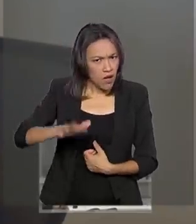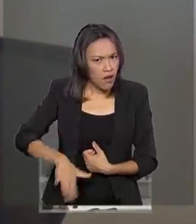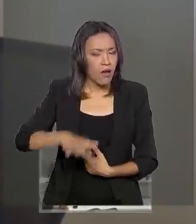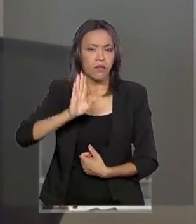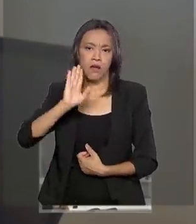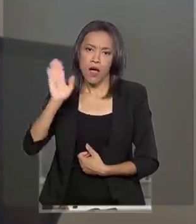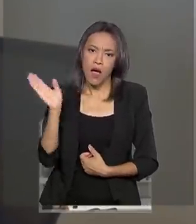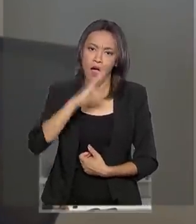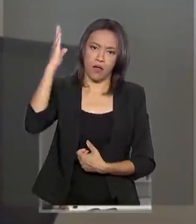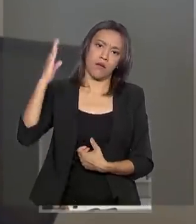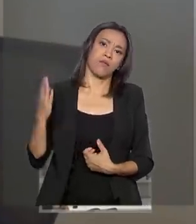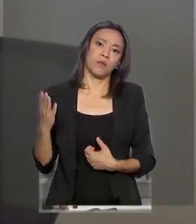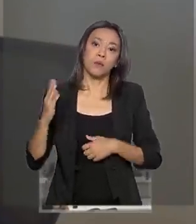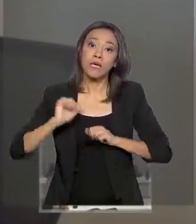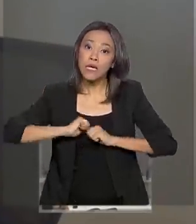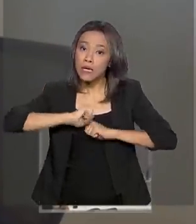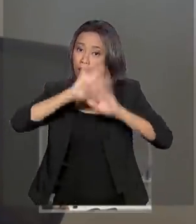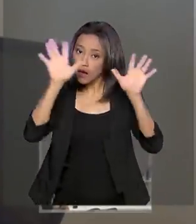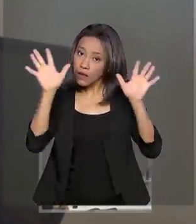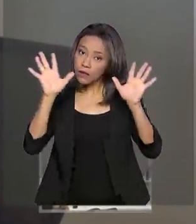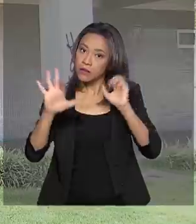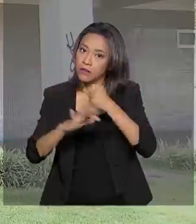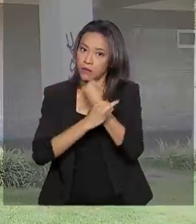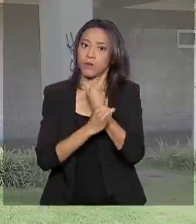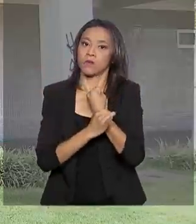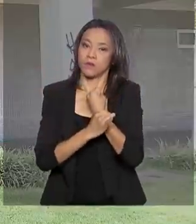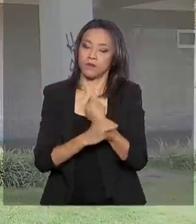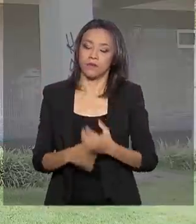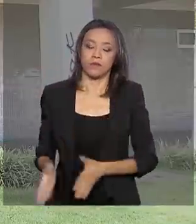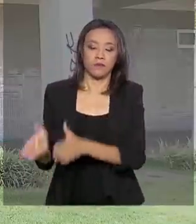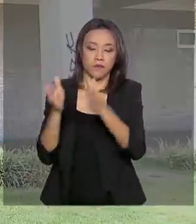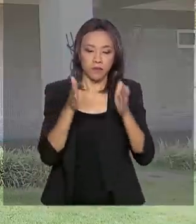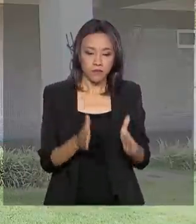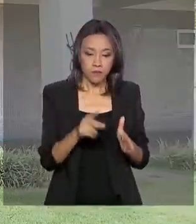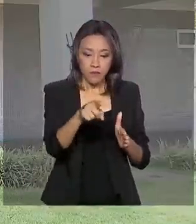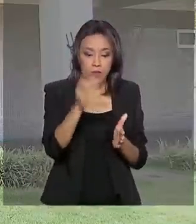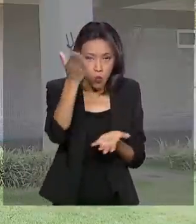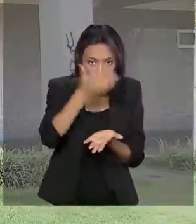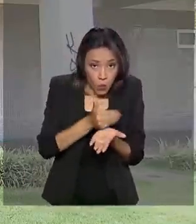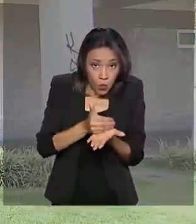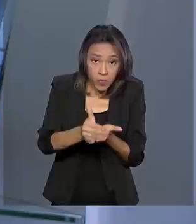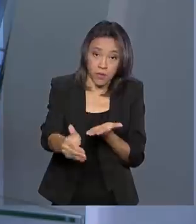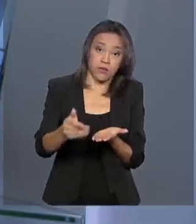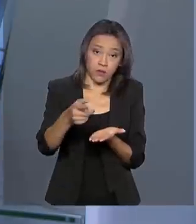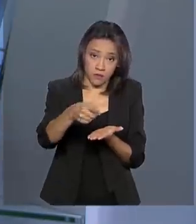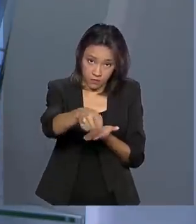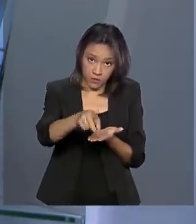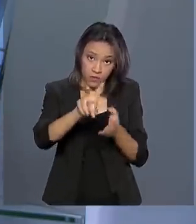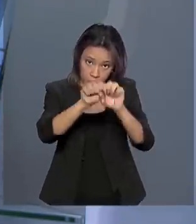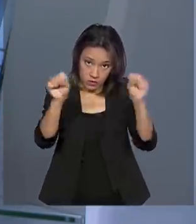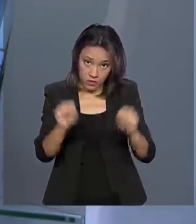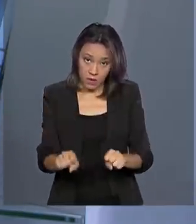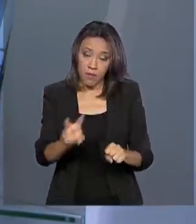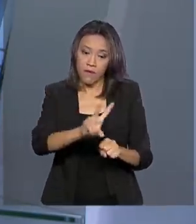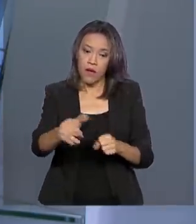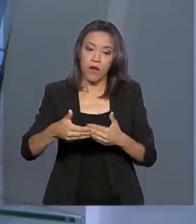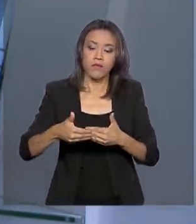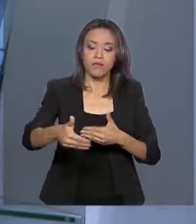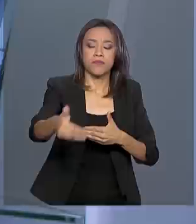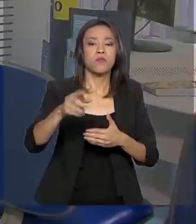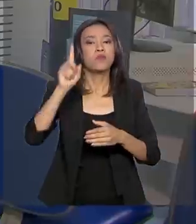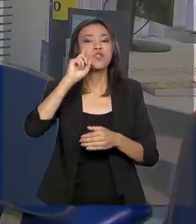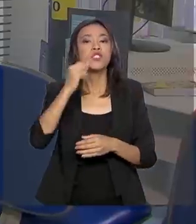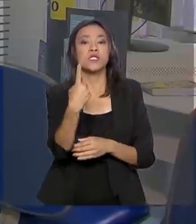rápido, transparente e seguro. O início do funcionamento na rede bancária está previsto para 16 de